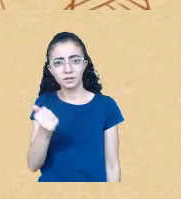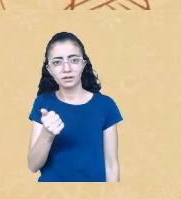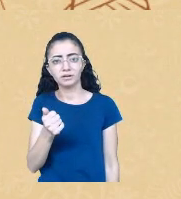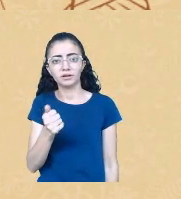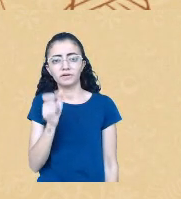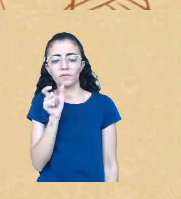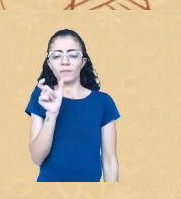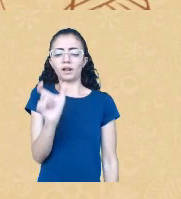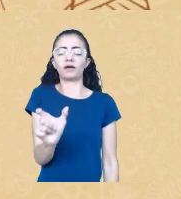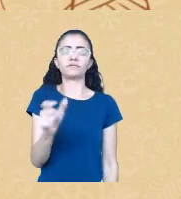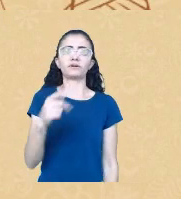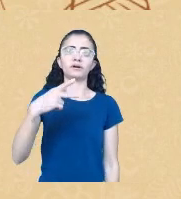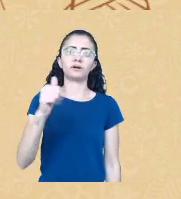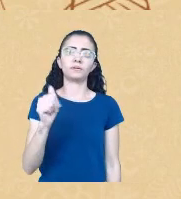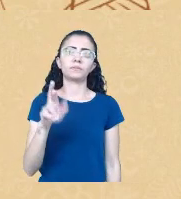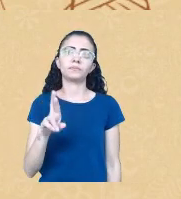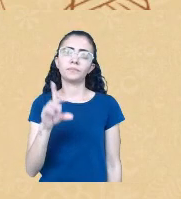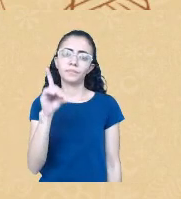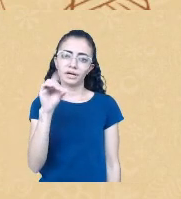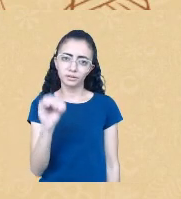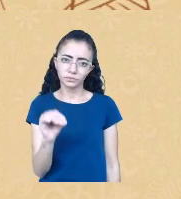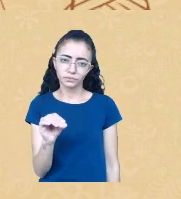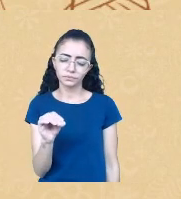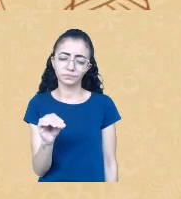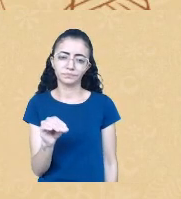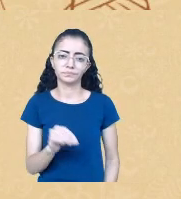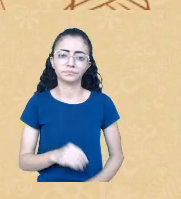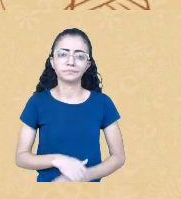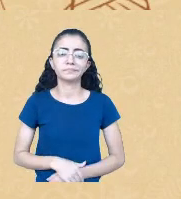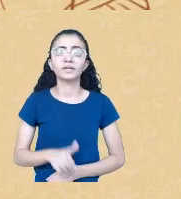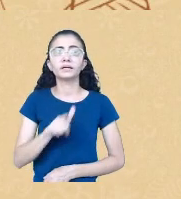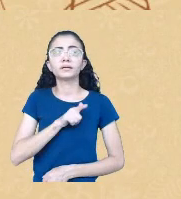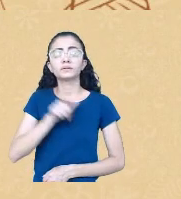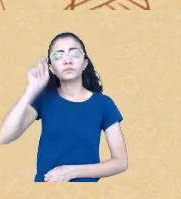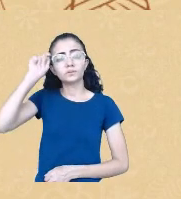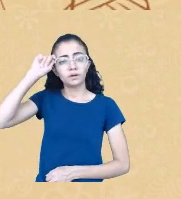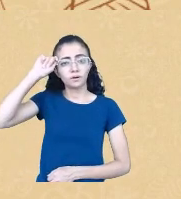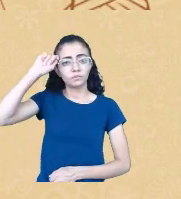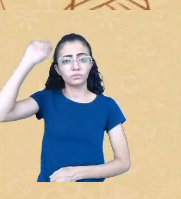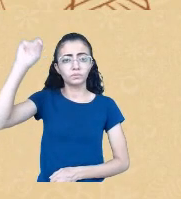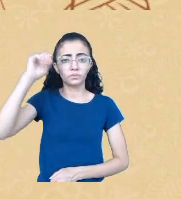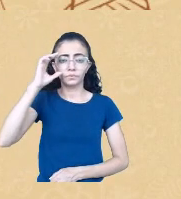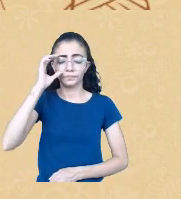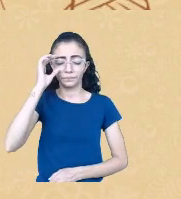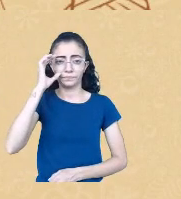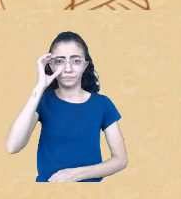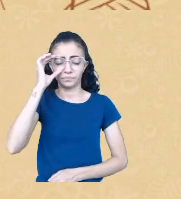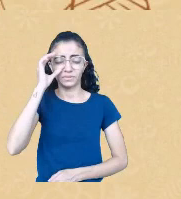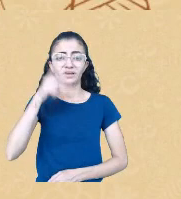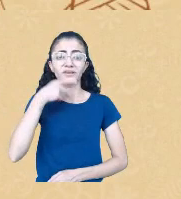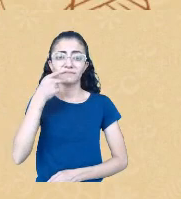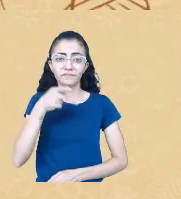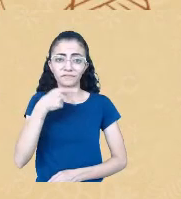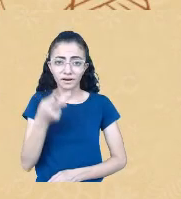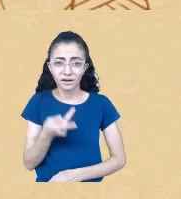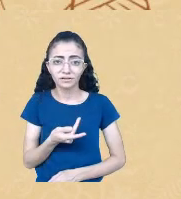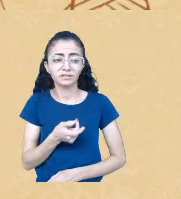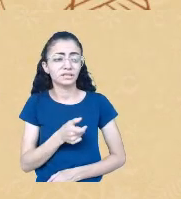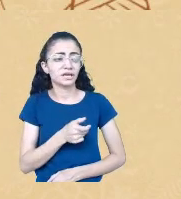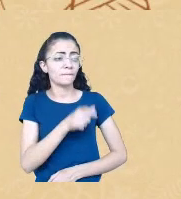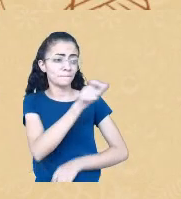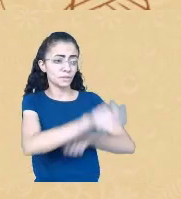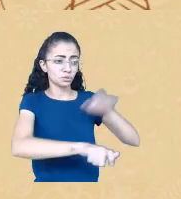recorro muito ao pensamento do Fanon quando ele comenta que é o branco que inventa o negro genérico, o índio